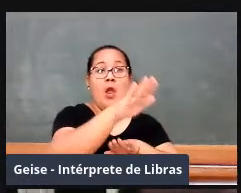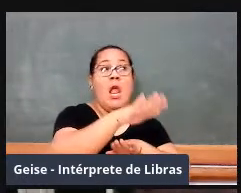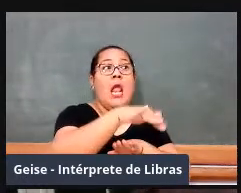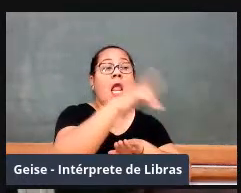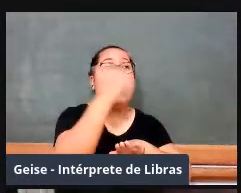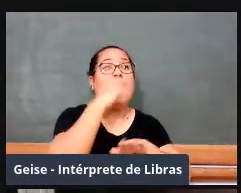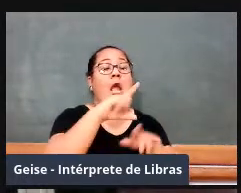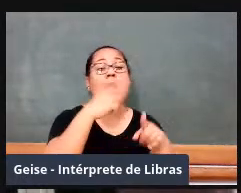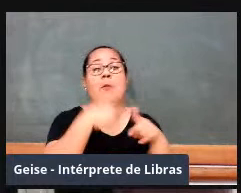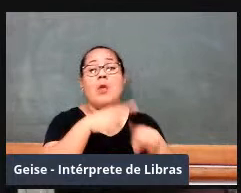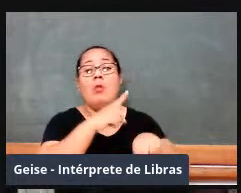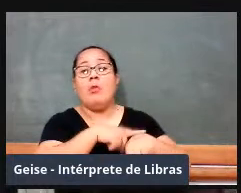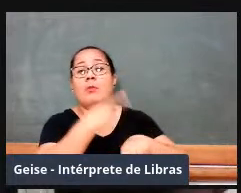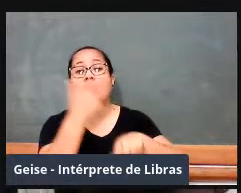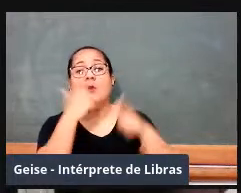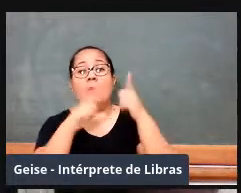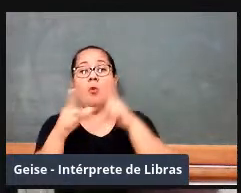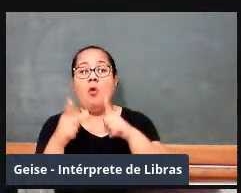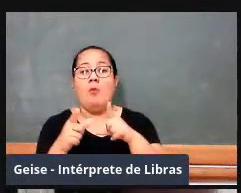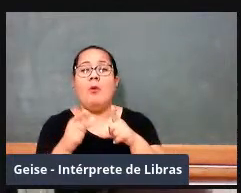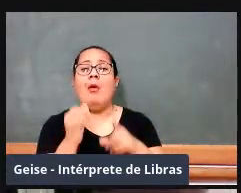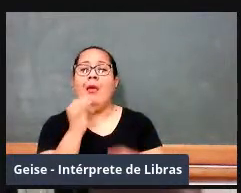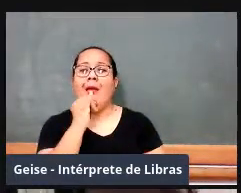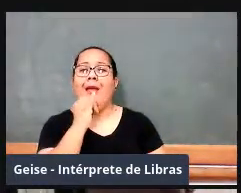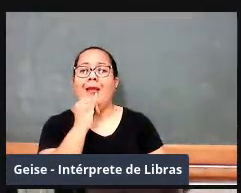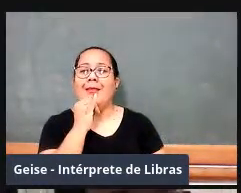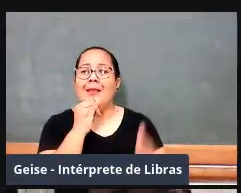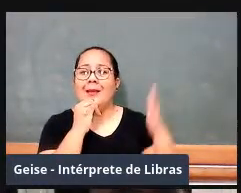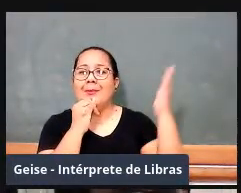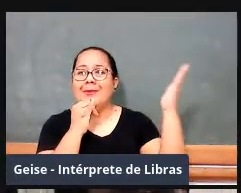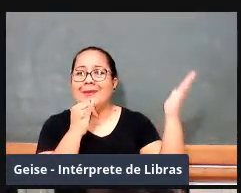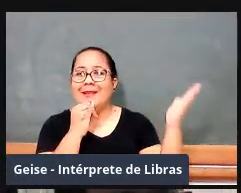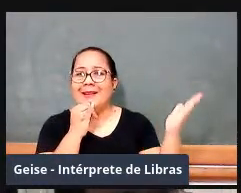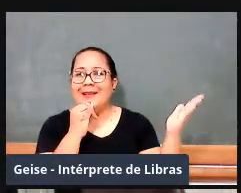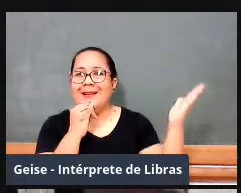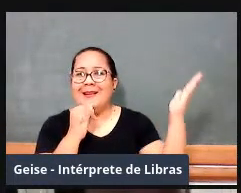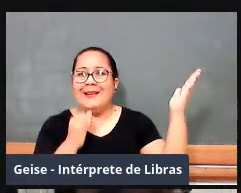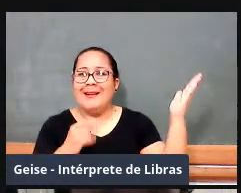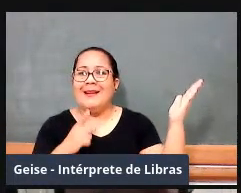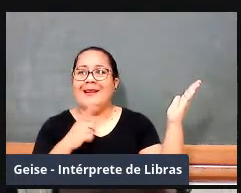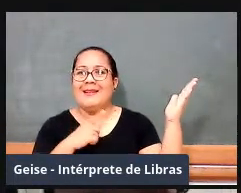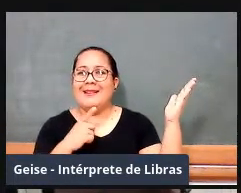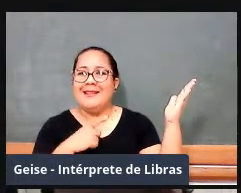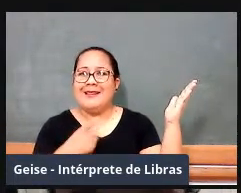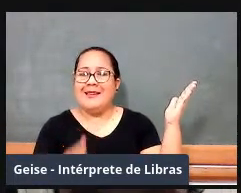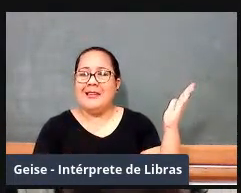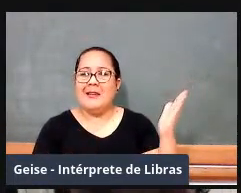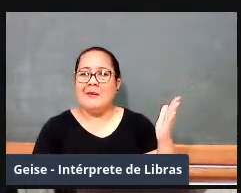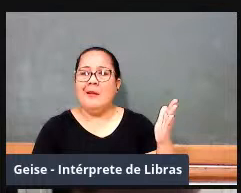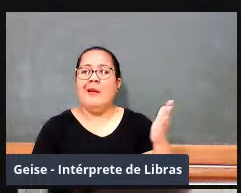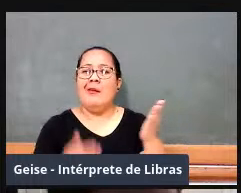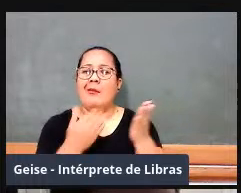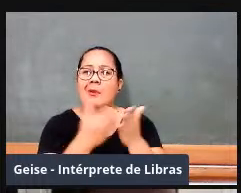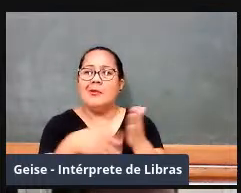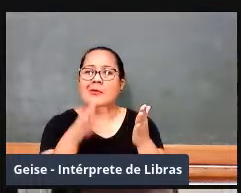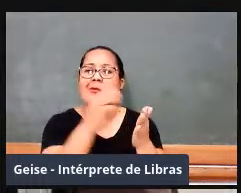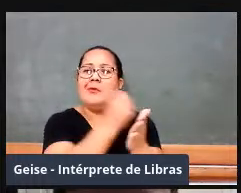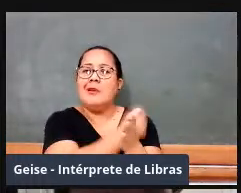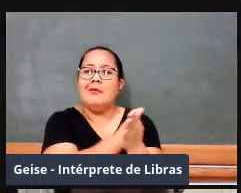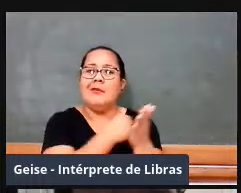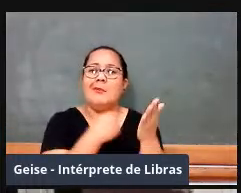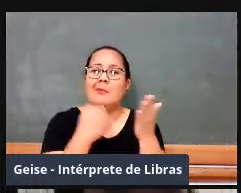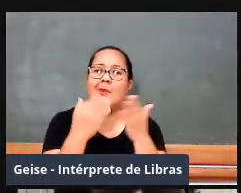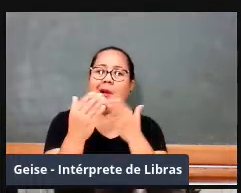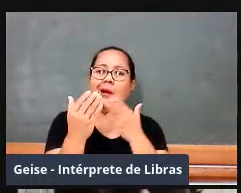E assim vai, exemplos. Aí, depois dessas falas e conversas intuitivas com os alunos, vinha